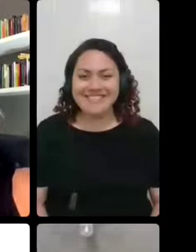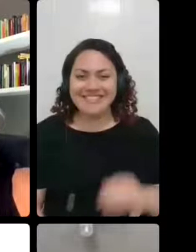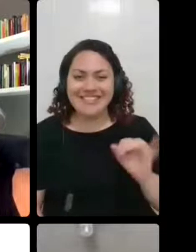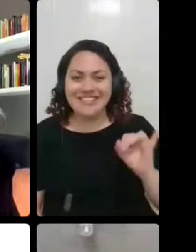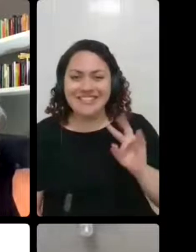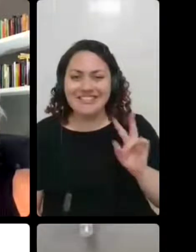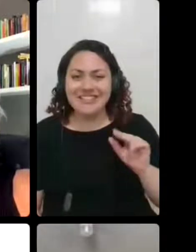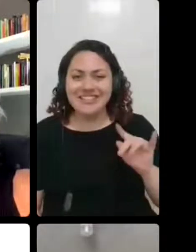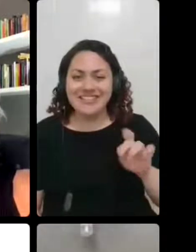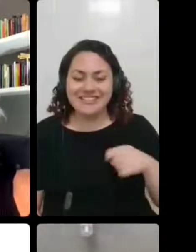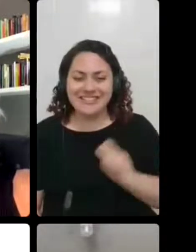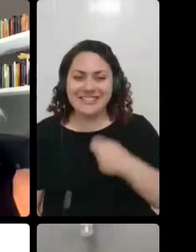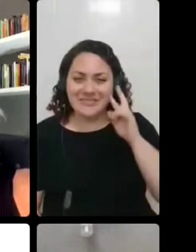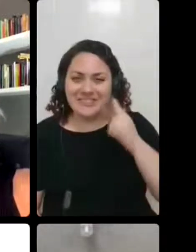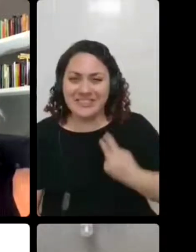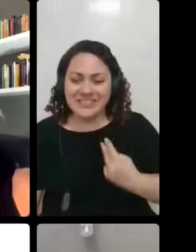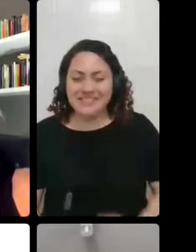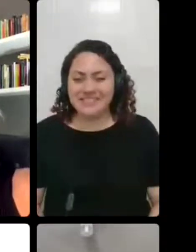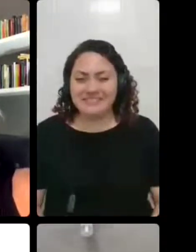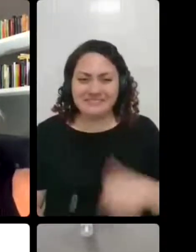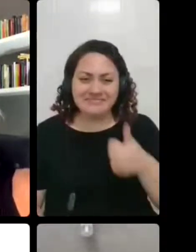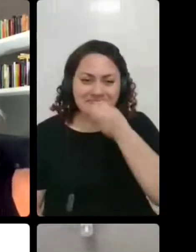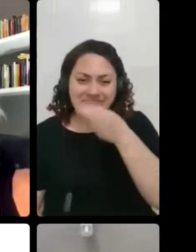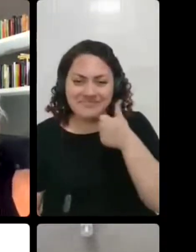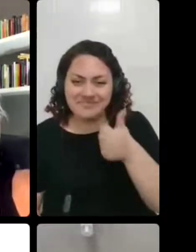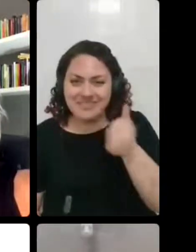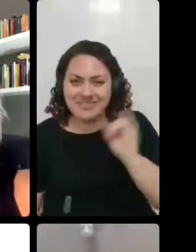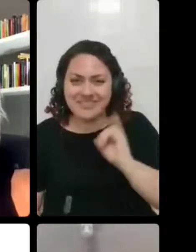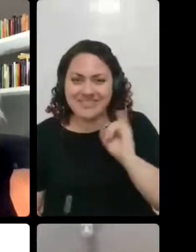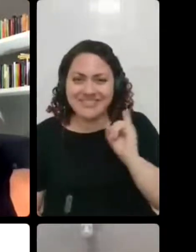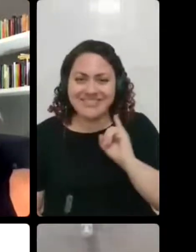Olá, tudo bom, gente? Tudo bem?